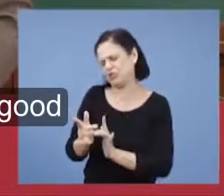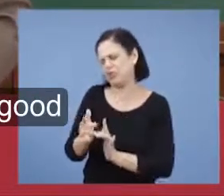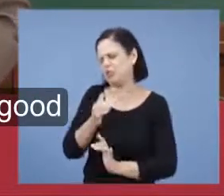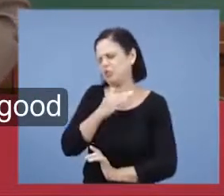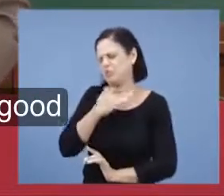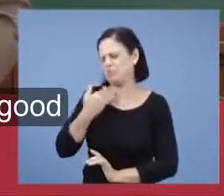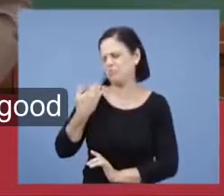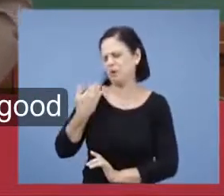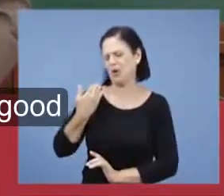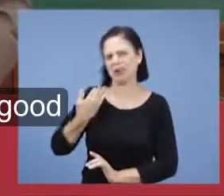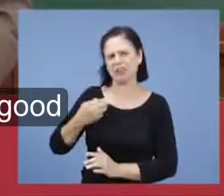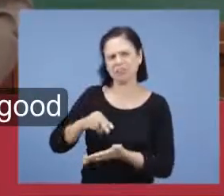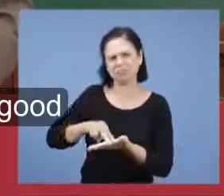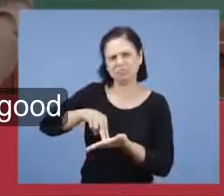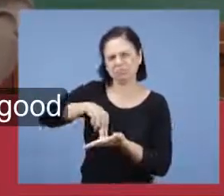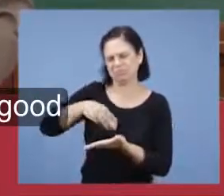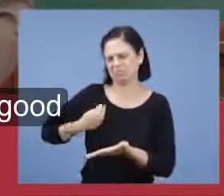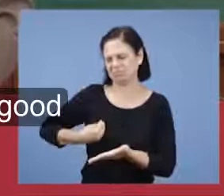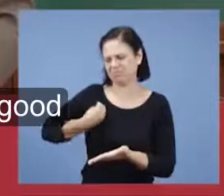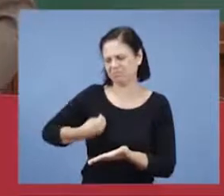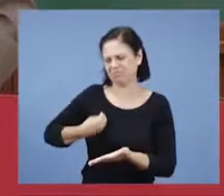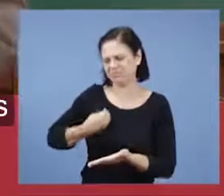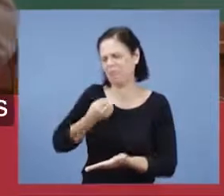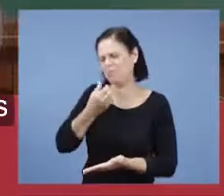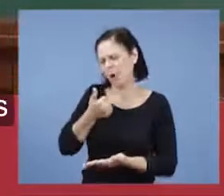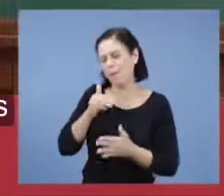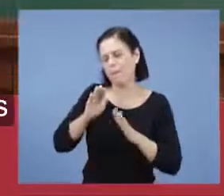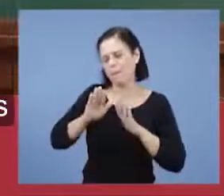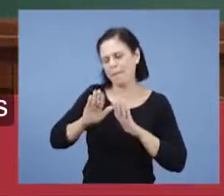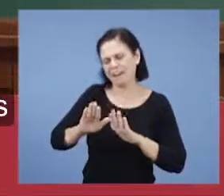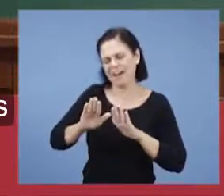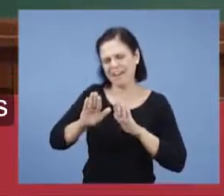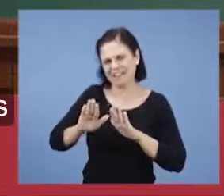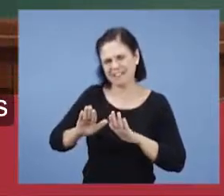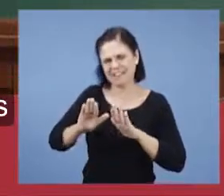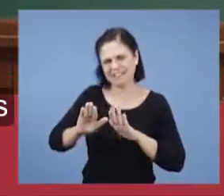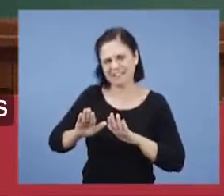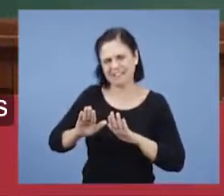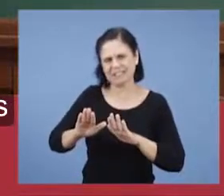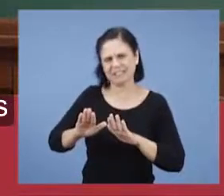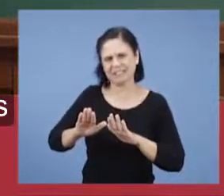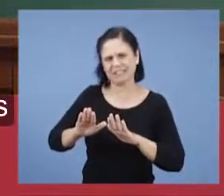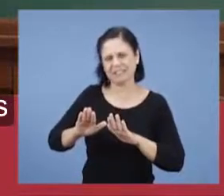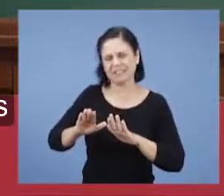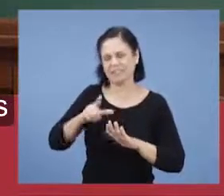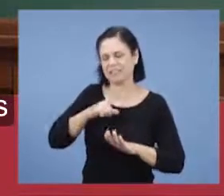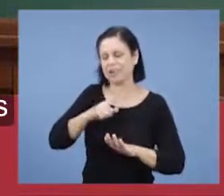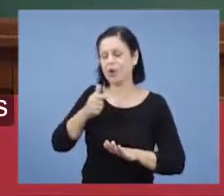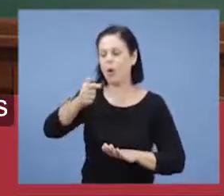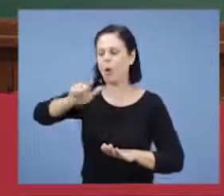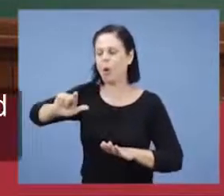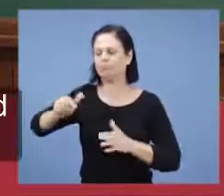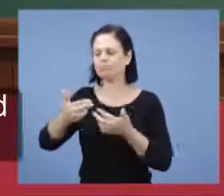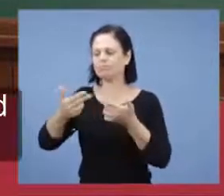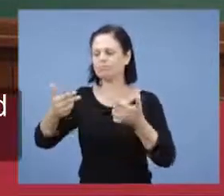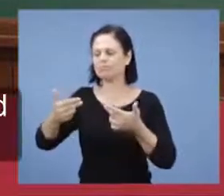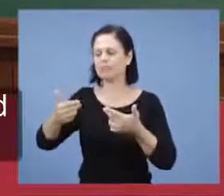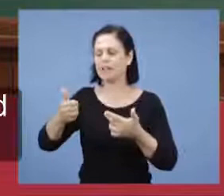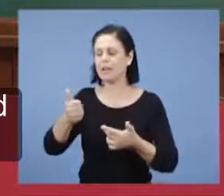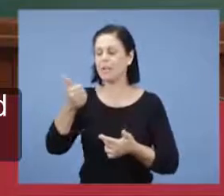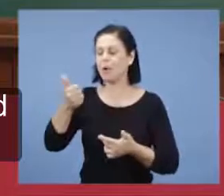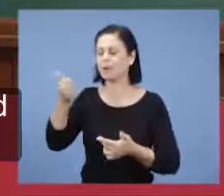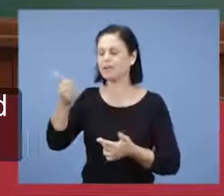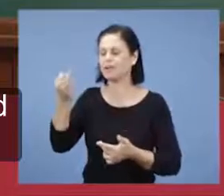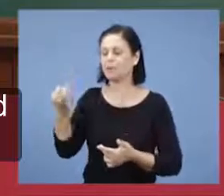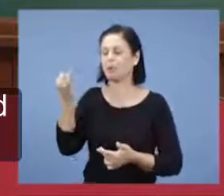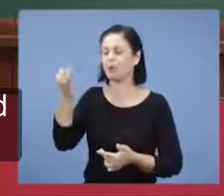a ressurreição, eram muito bons. Mas que haviam coisas mais importantes, que era a lei.